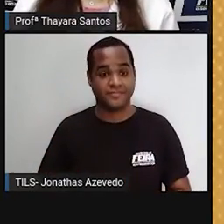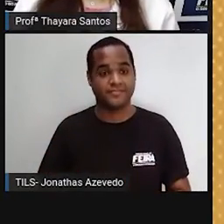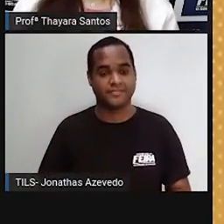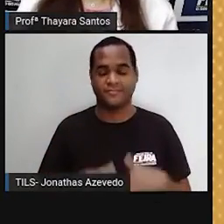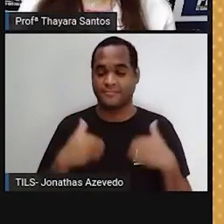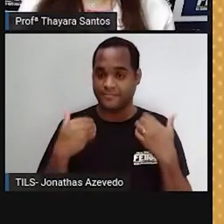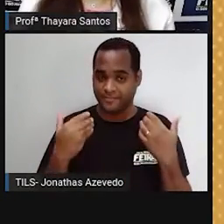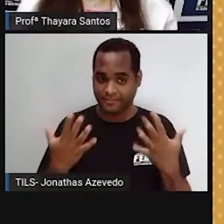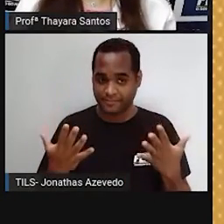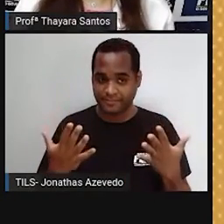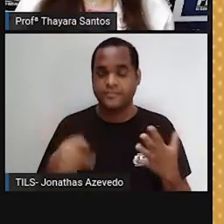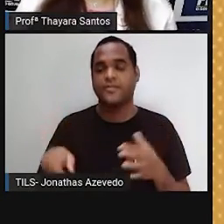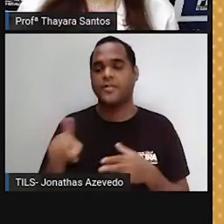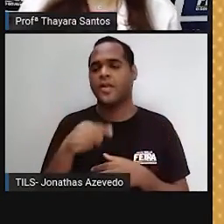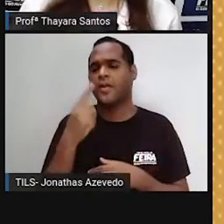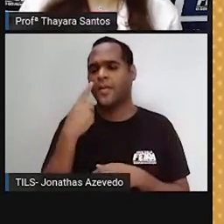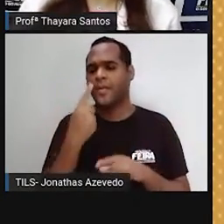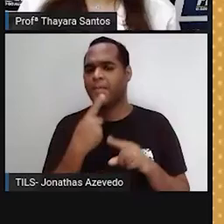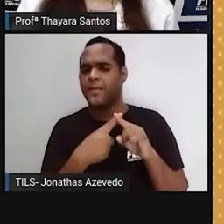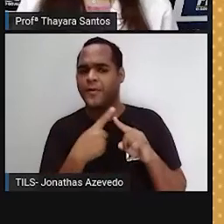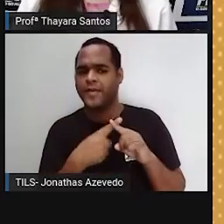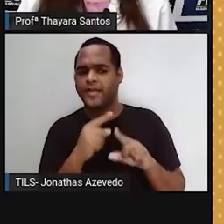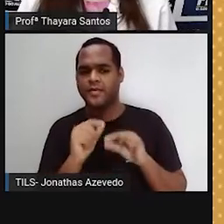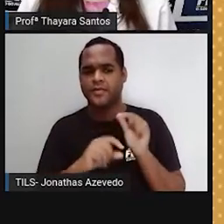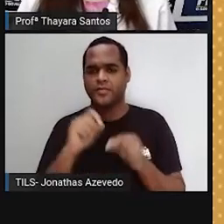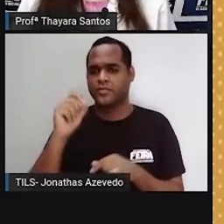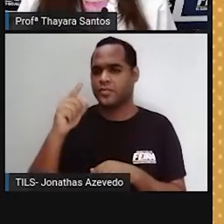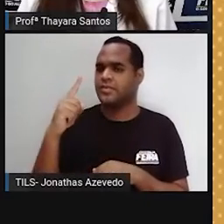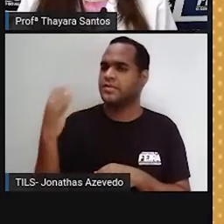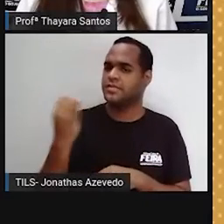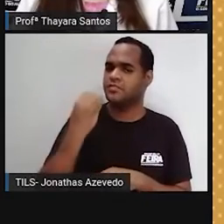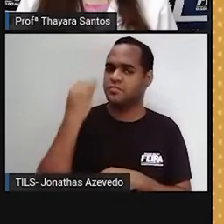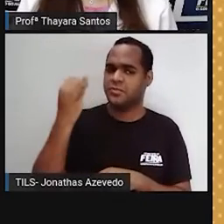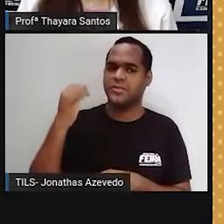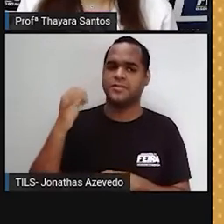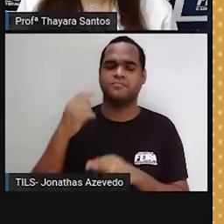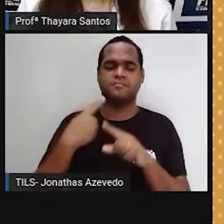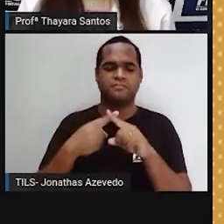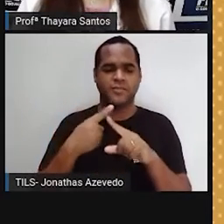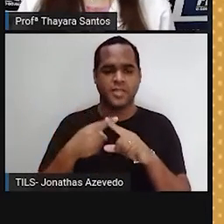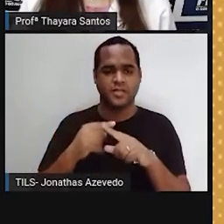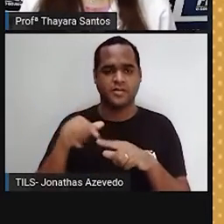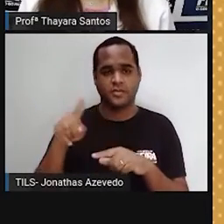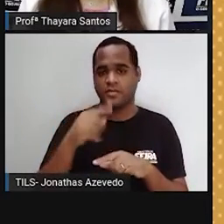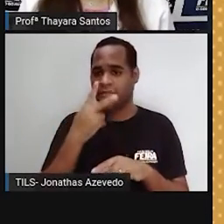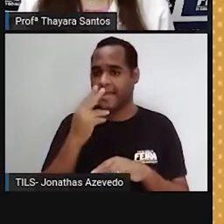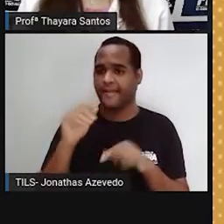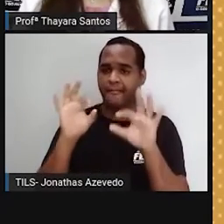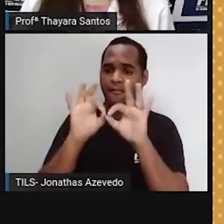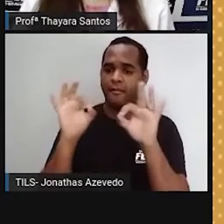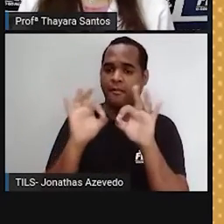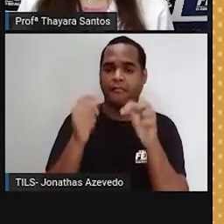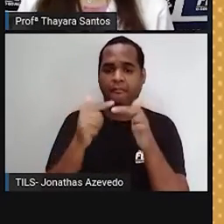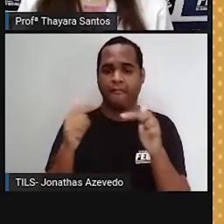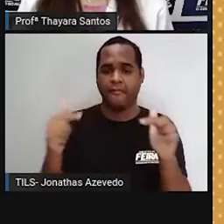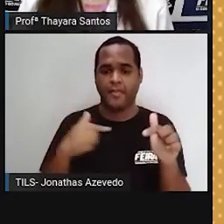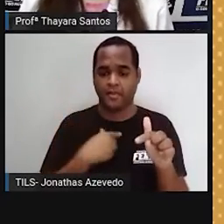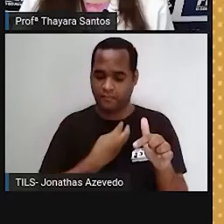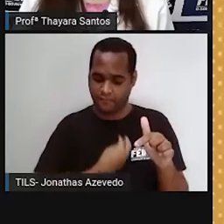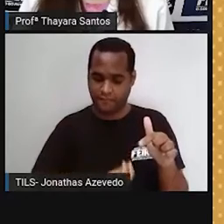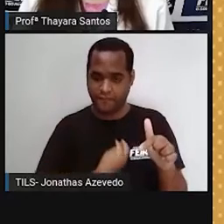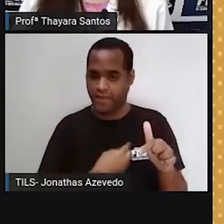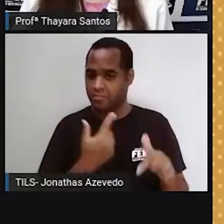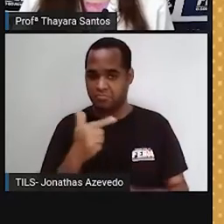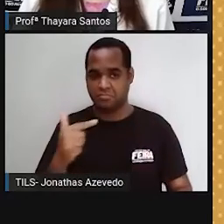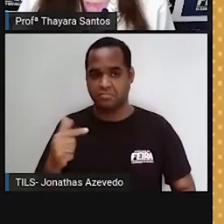Então, por que que o Sol ele é tão importante aqui na Terra? O Sol é tão importante que se ele não existisse, com certeza não teria vida aqui